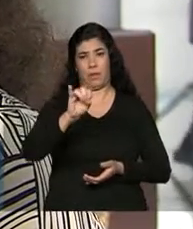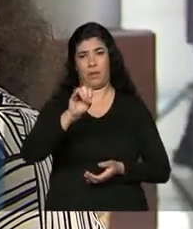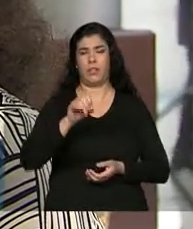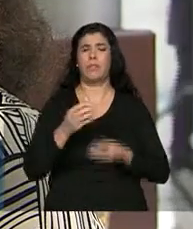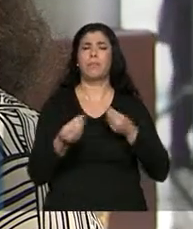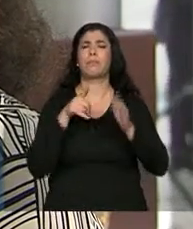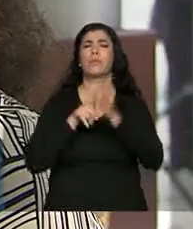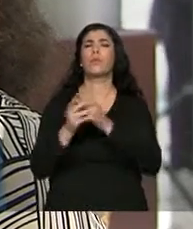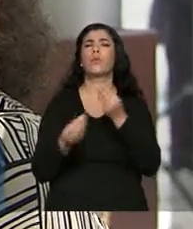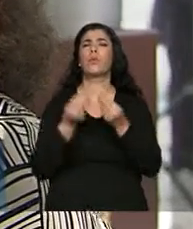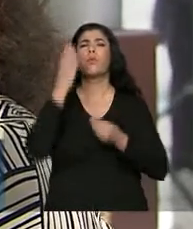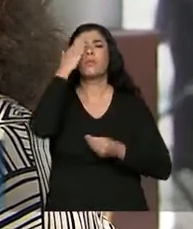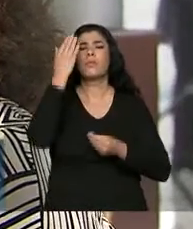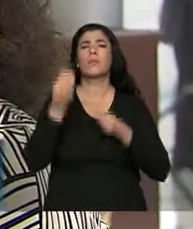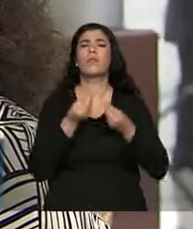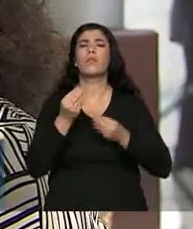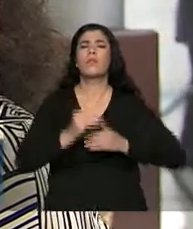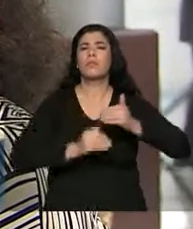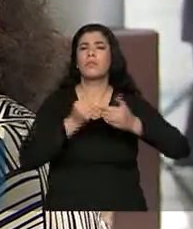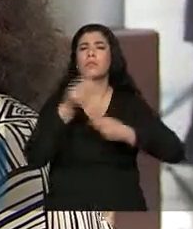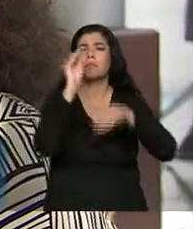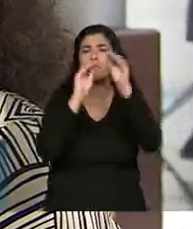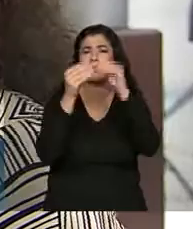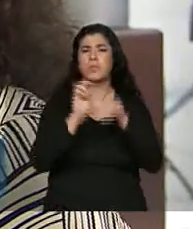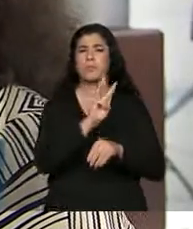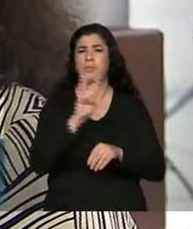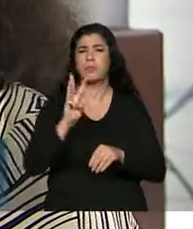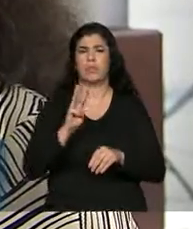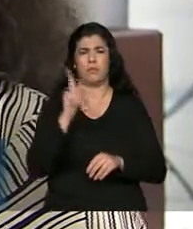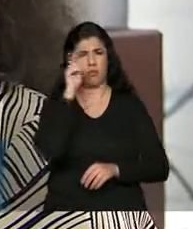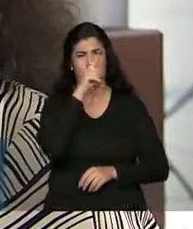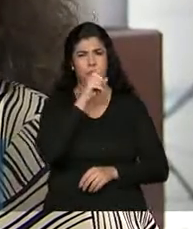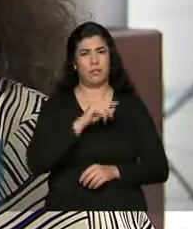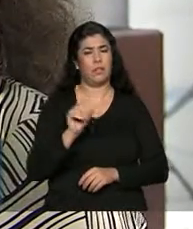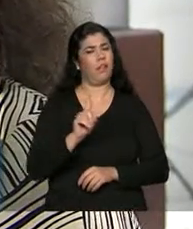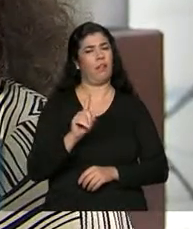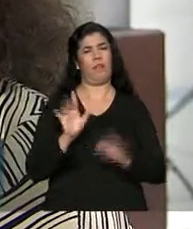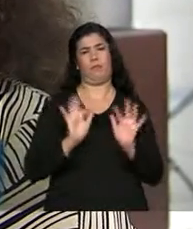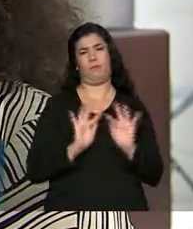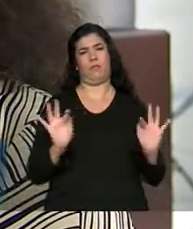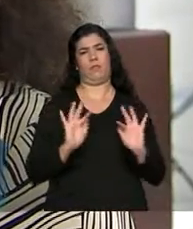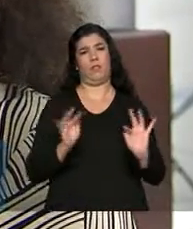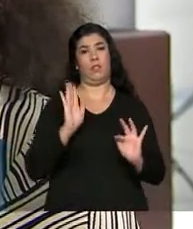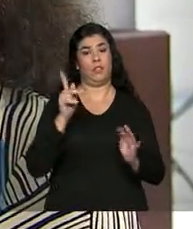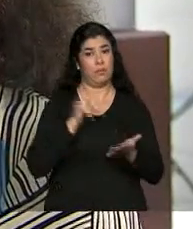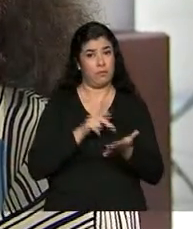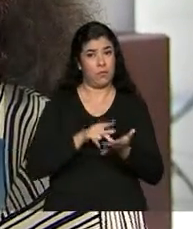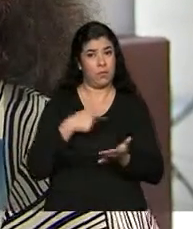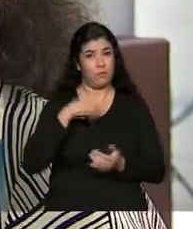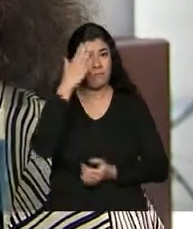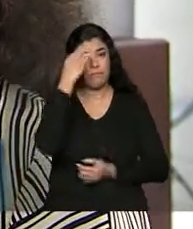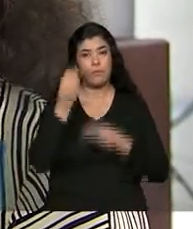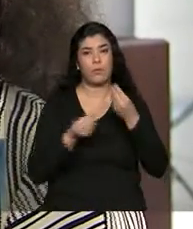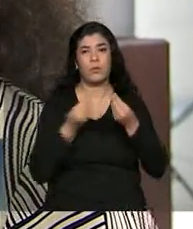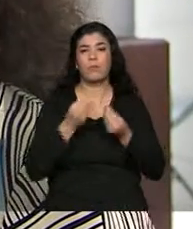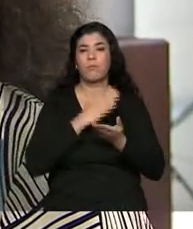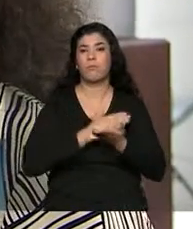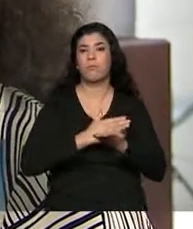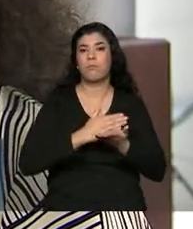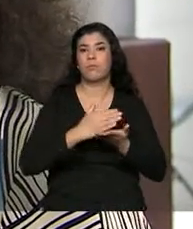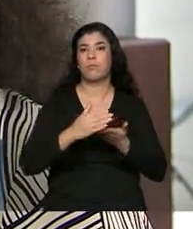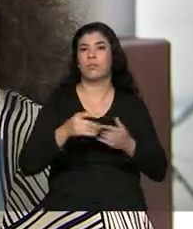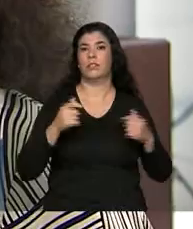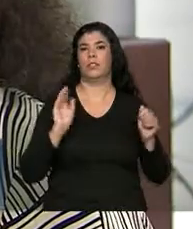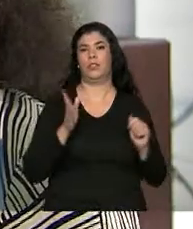sabendo do MEI? Como é foi esse processo de cadastramento? Foi muito difícil? Não, foi muito simples. Na verdade, eu fiquei sabendo a partir do